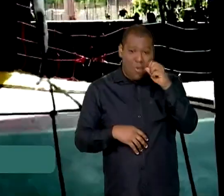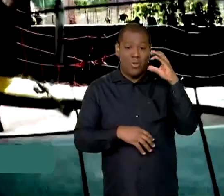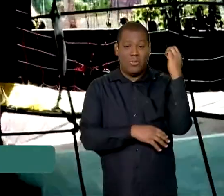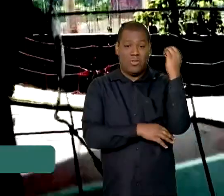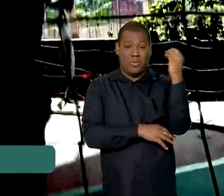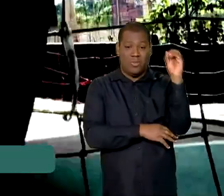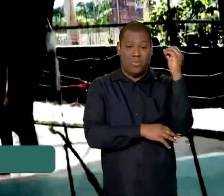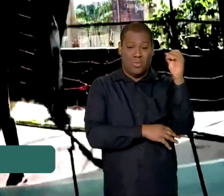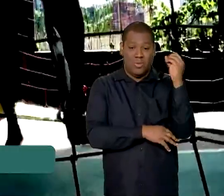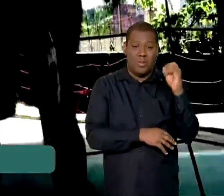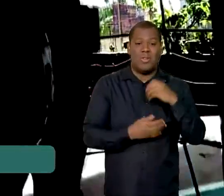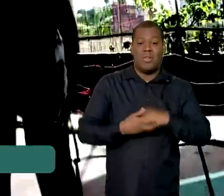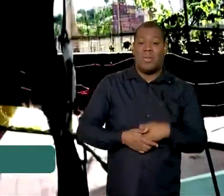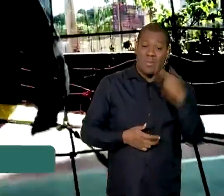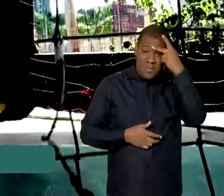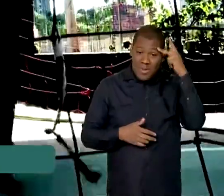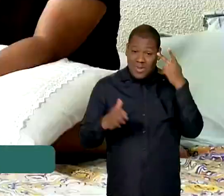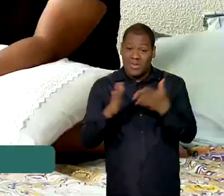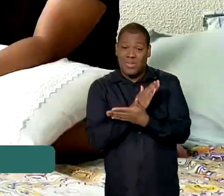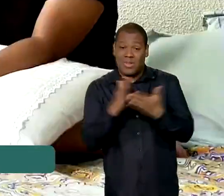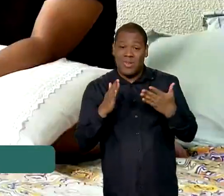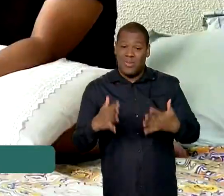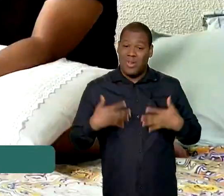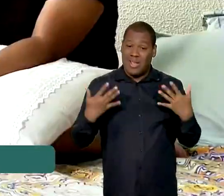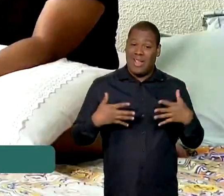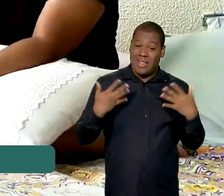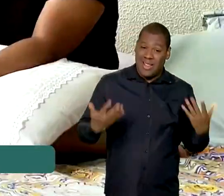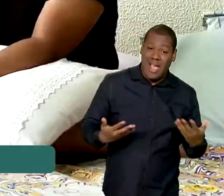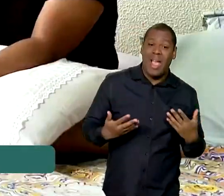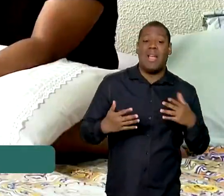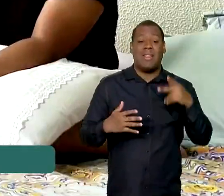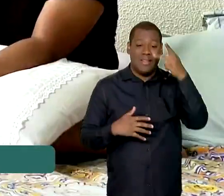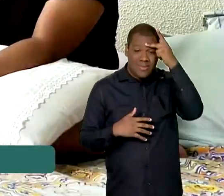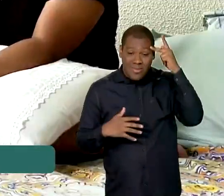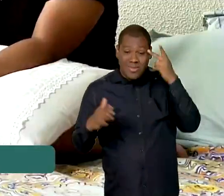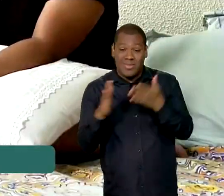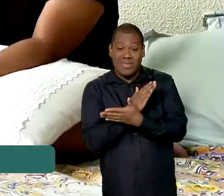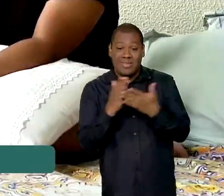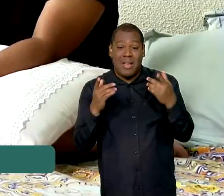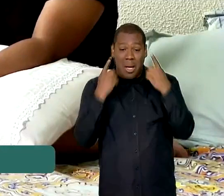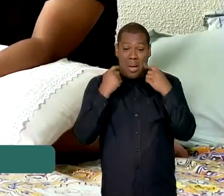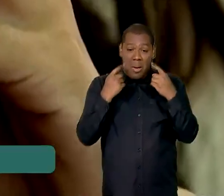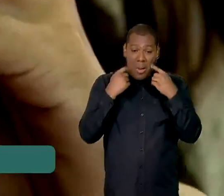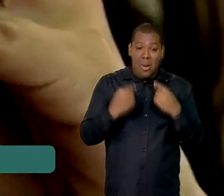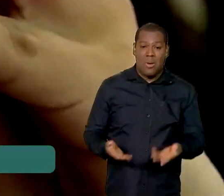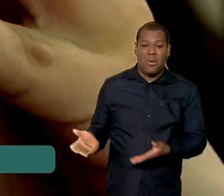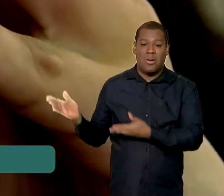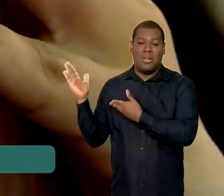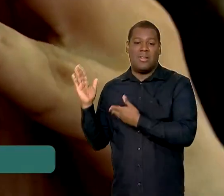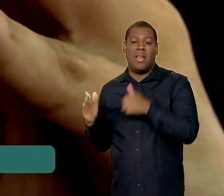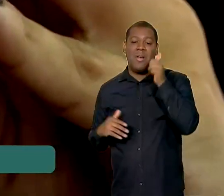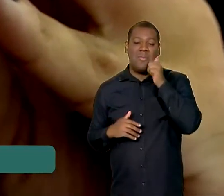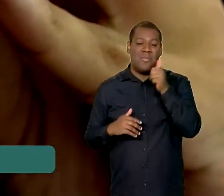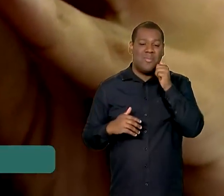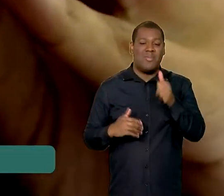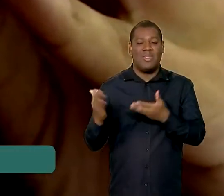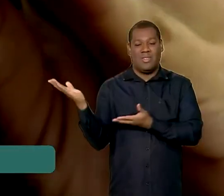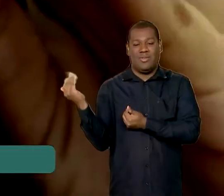brincadeiras e choro se misturam. E também a música discreta de uma flauta, de uma jovem que espera por dias melhores.